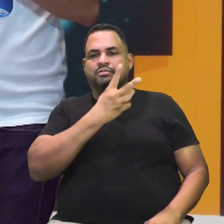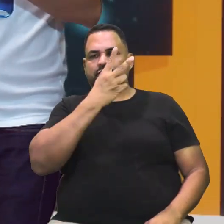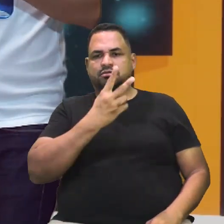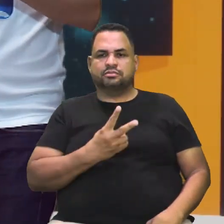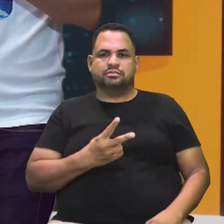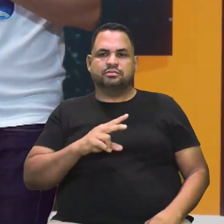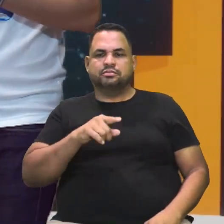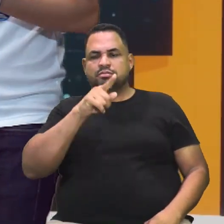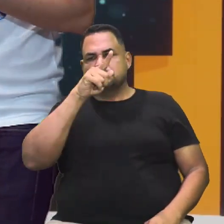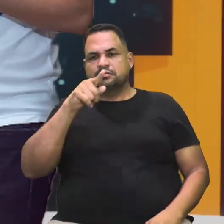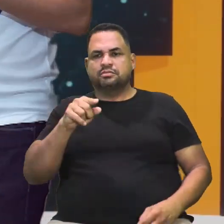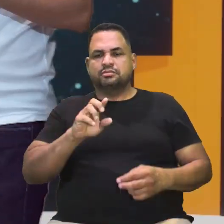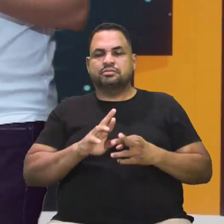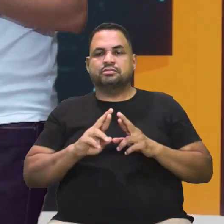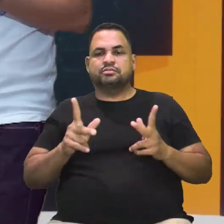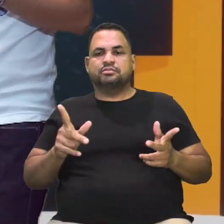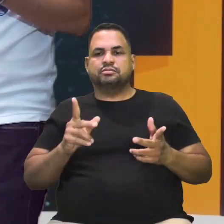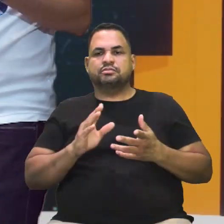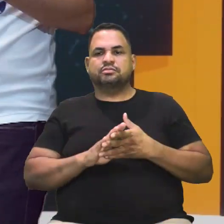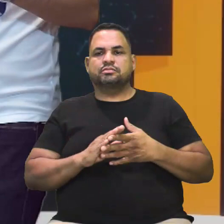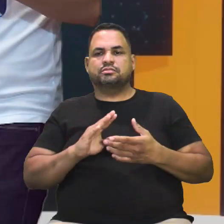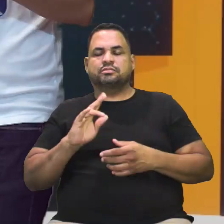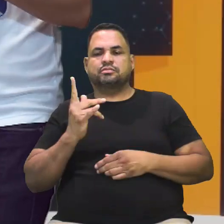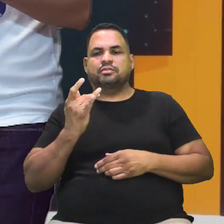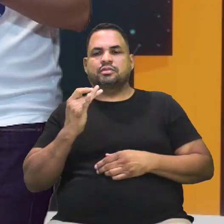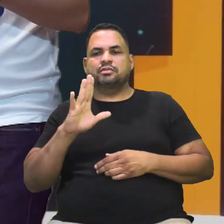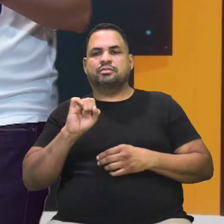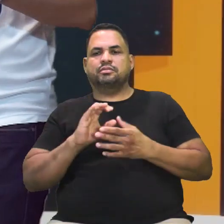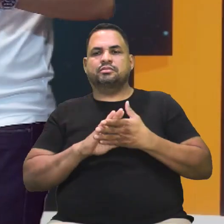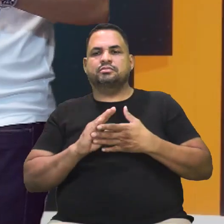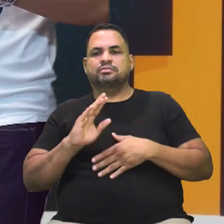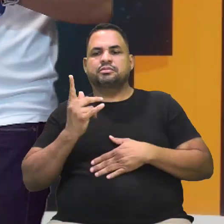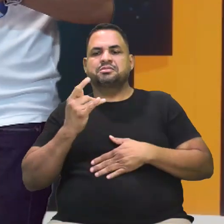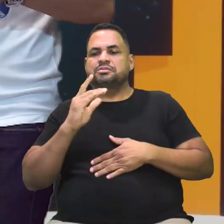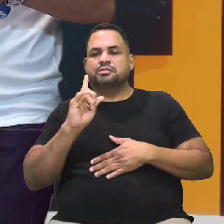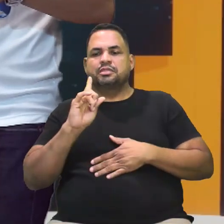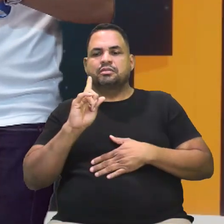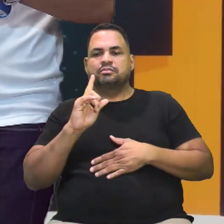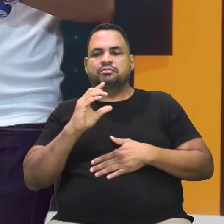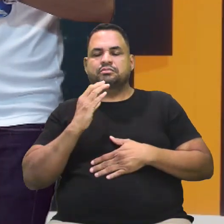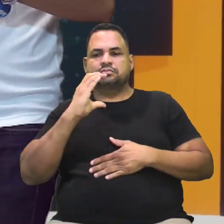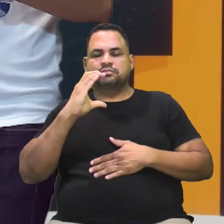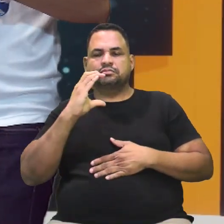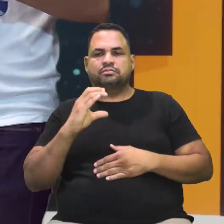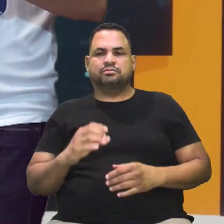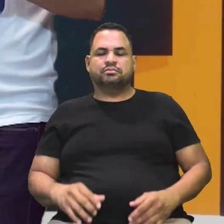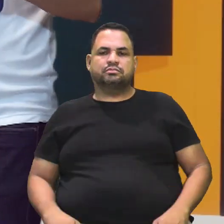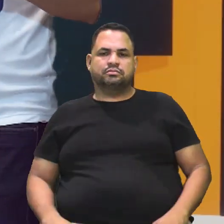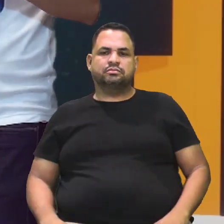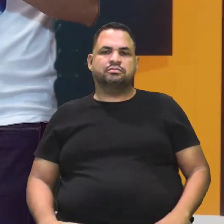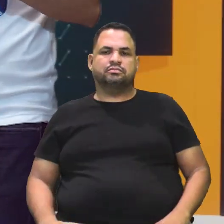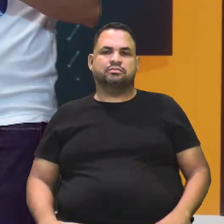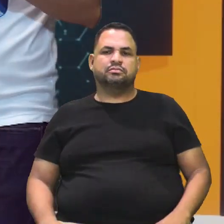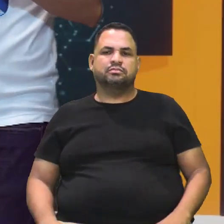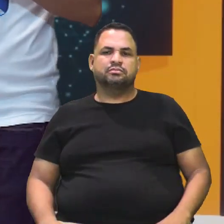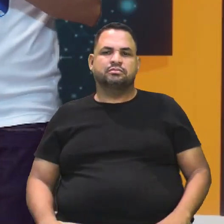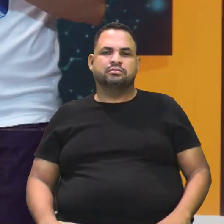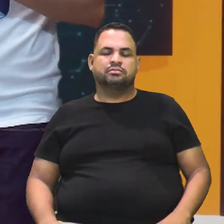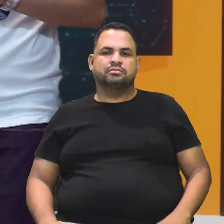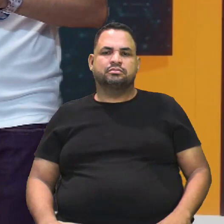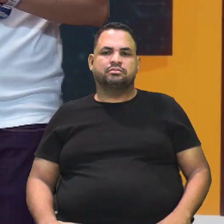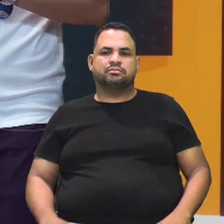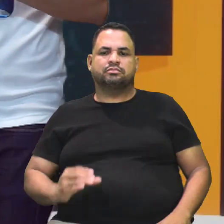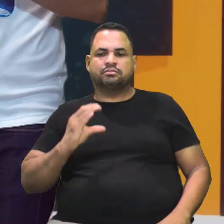dois, é a hipotenusa. A diferença é que lá na hipérbole, a hipotenusa não é o C. Pois é. Então, mas é... Só tu lembrar,